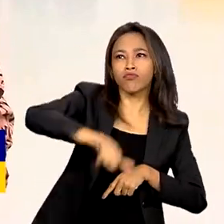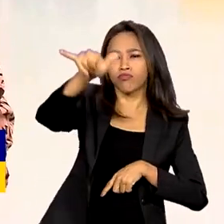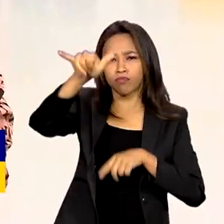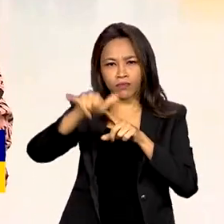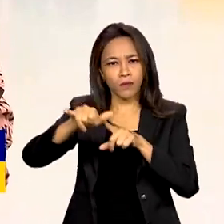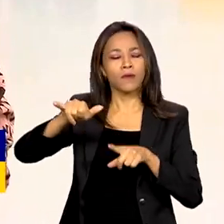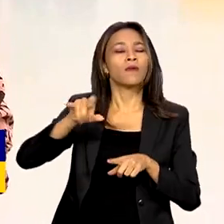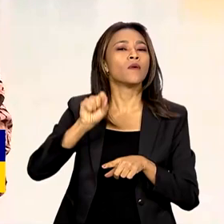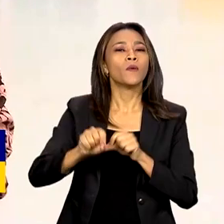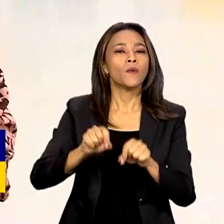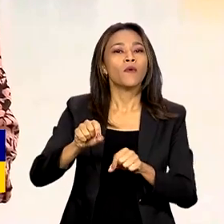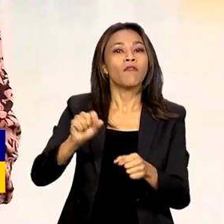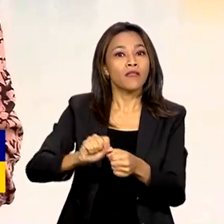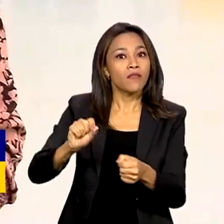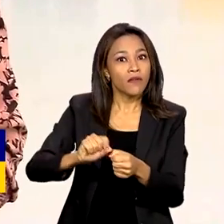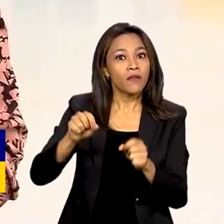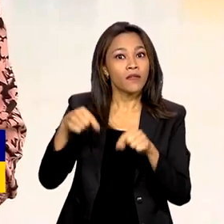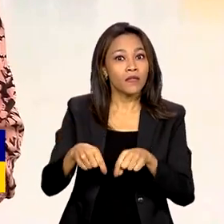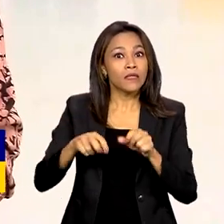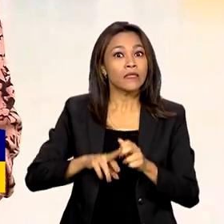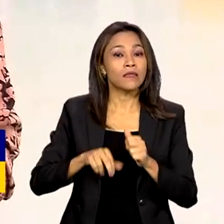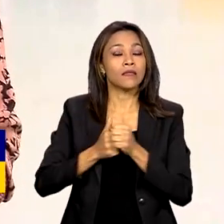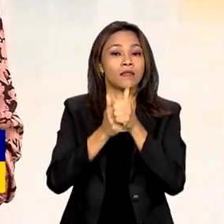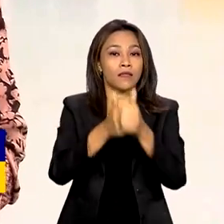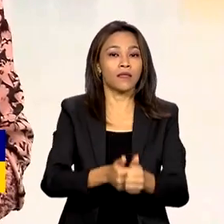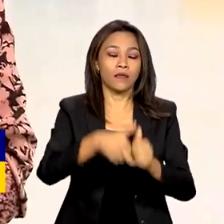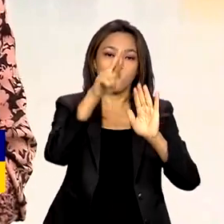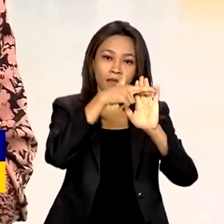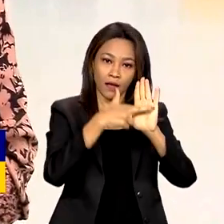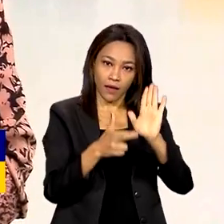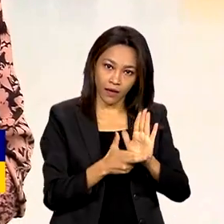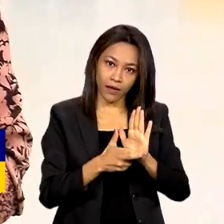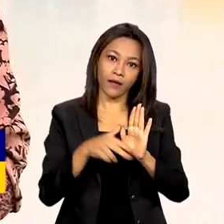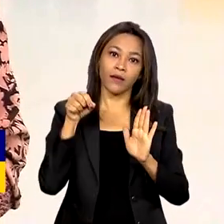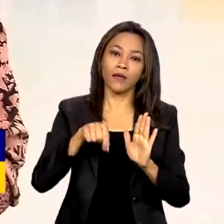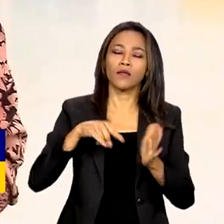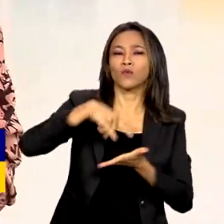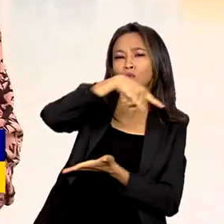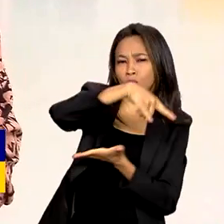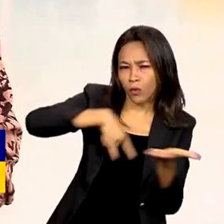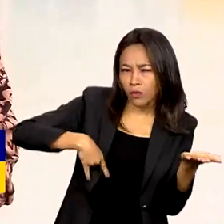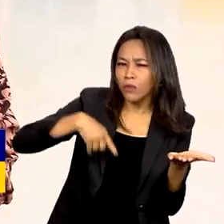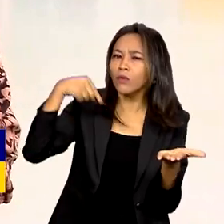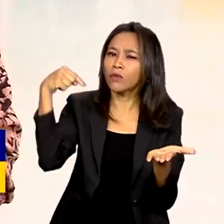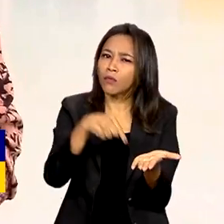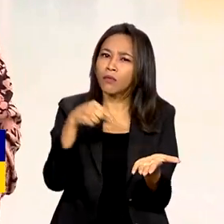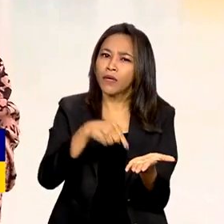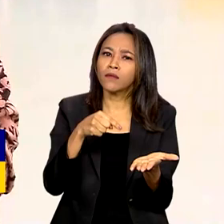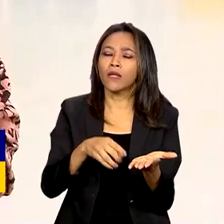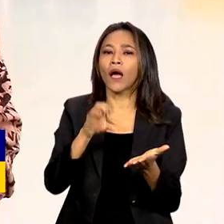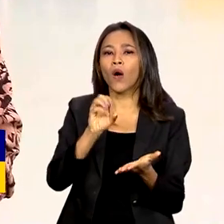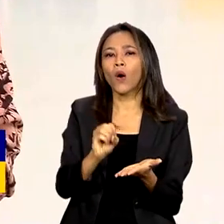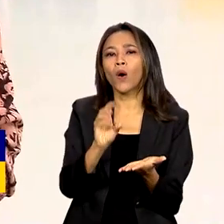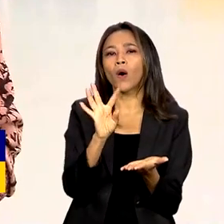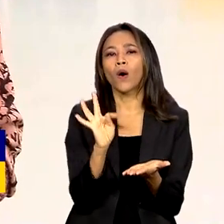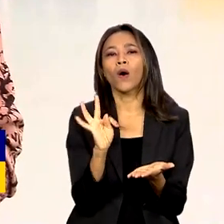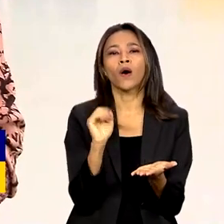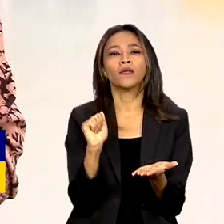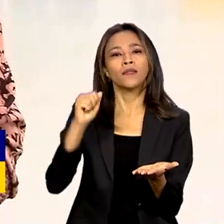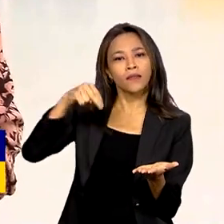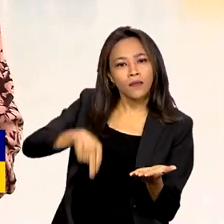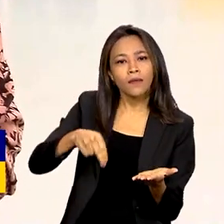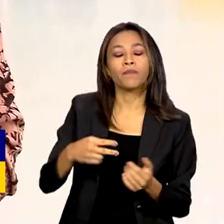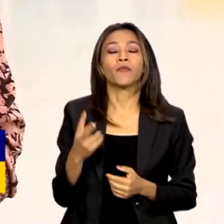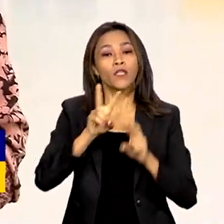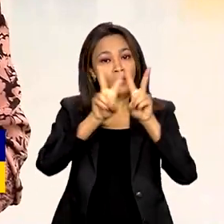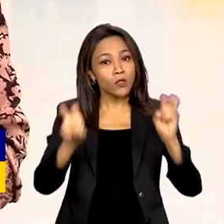produzidas então agora com o padrão da organização do Tratado do Atlântico Norte, a OTAN. E falando um pouco mais sobre essa